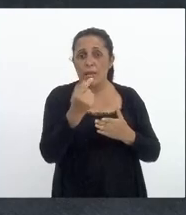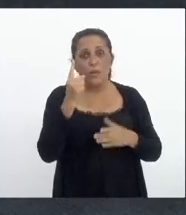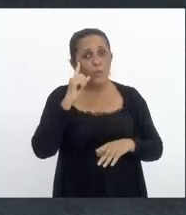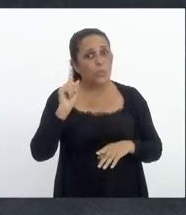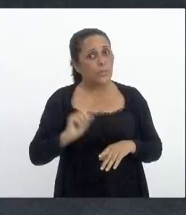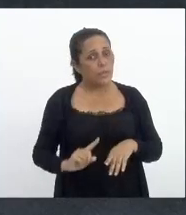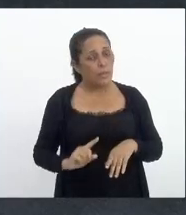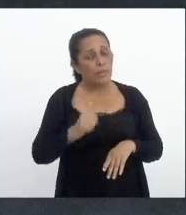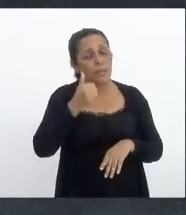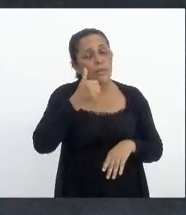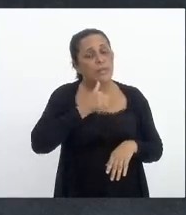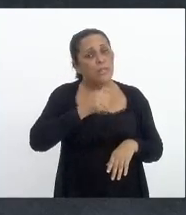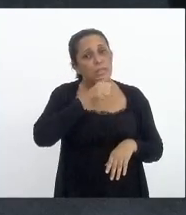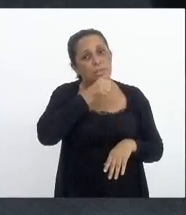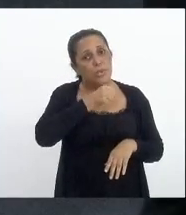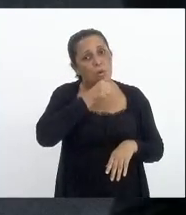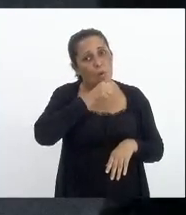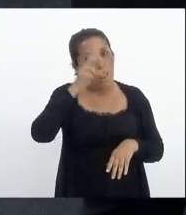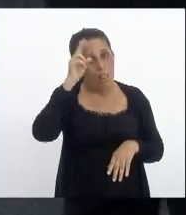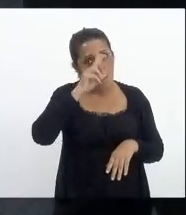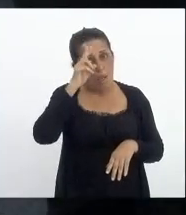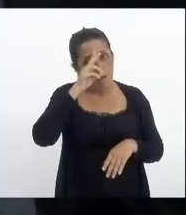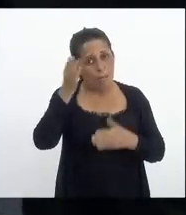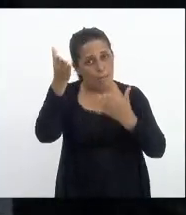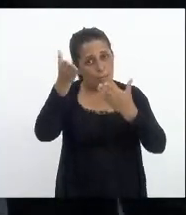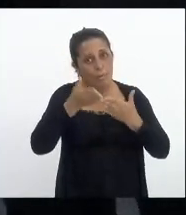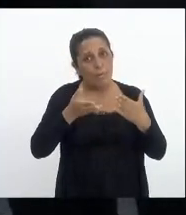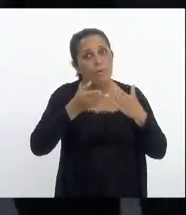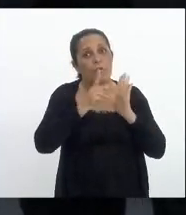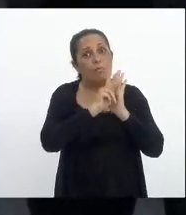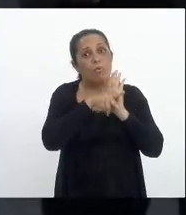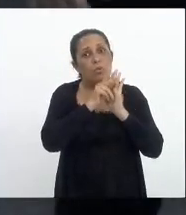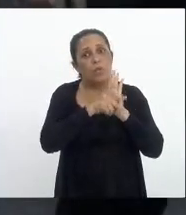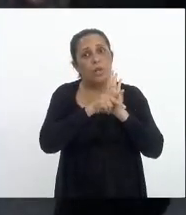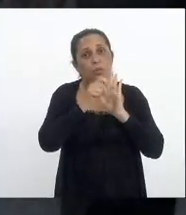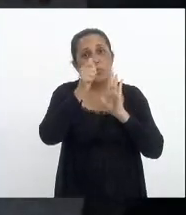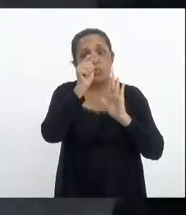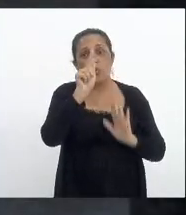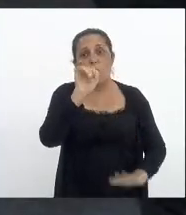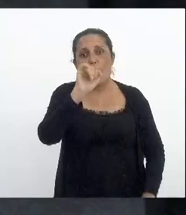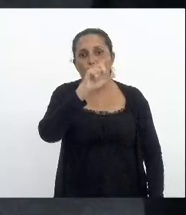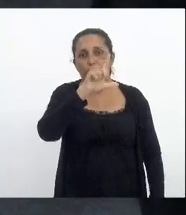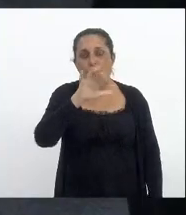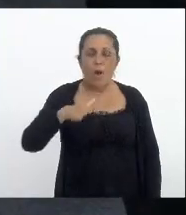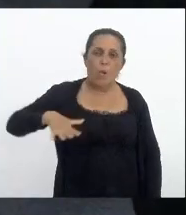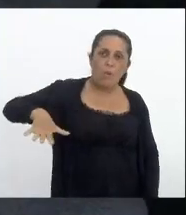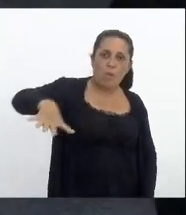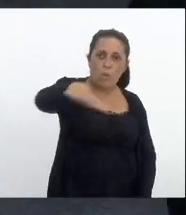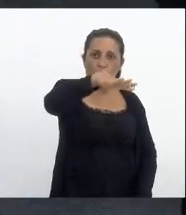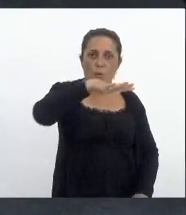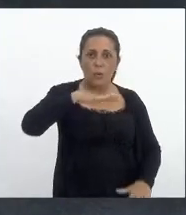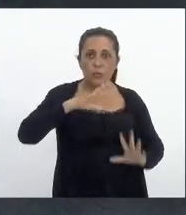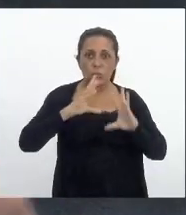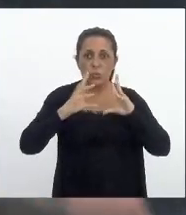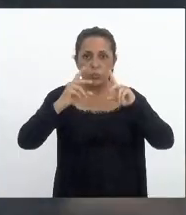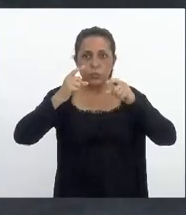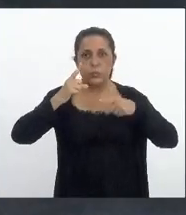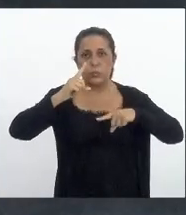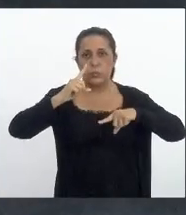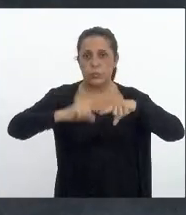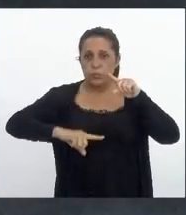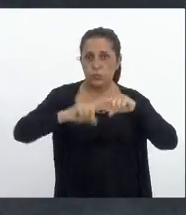senhora lembra quando veio aqui o projeto global dos atacadistas eu votei